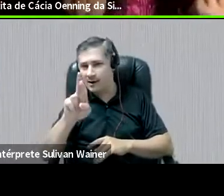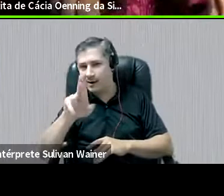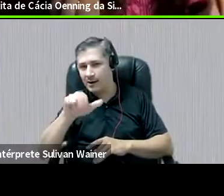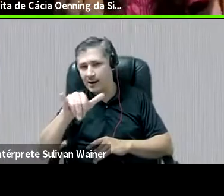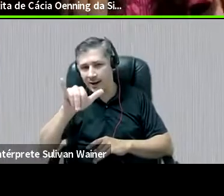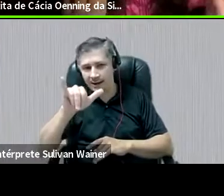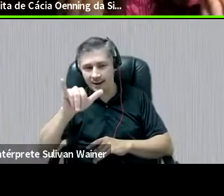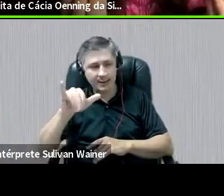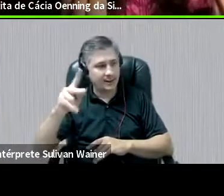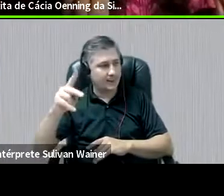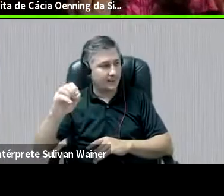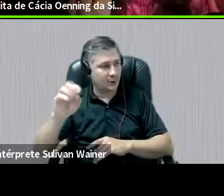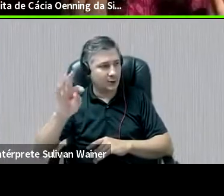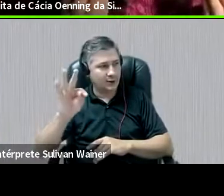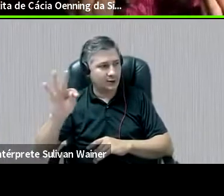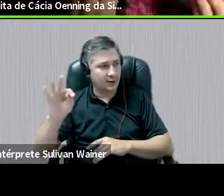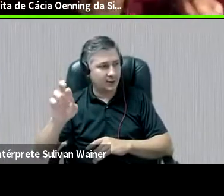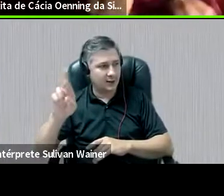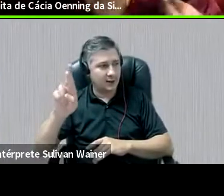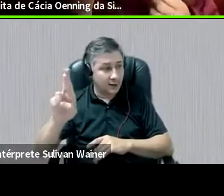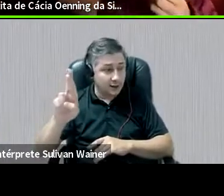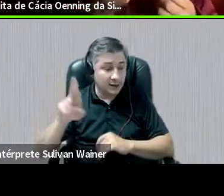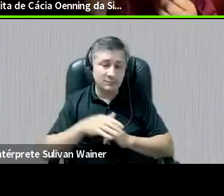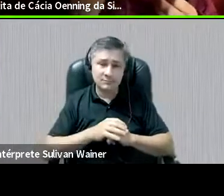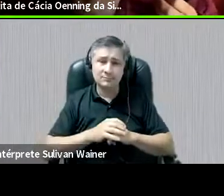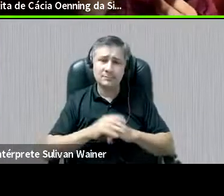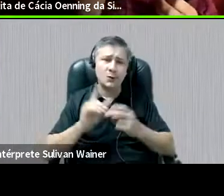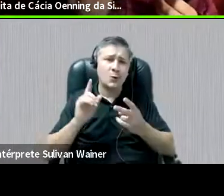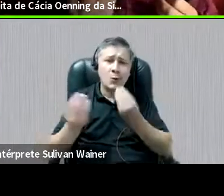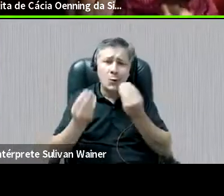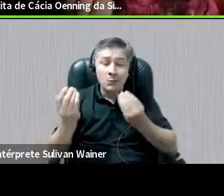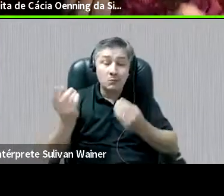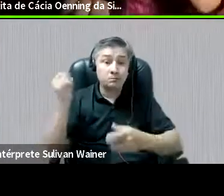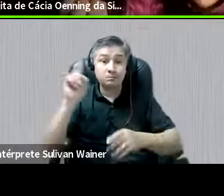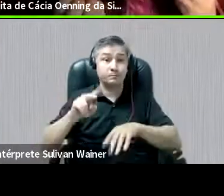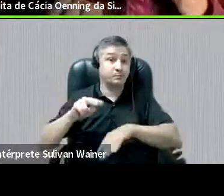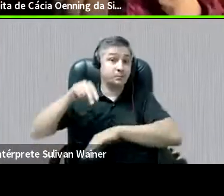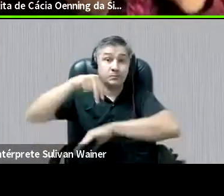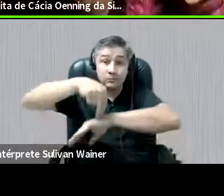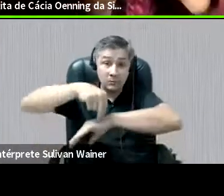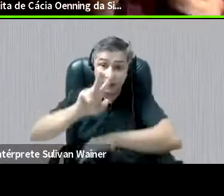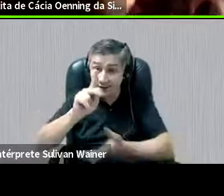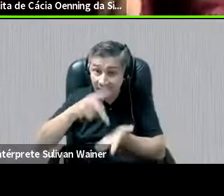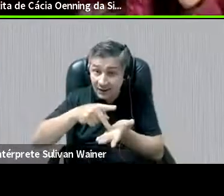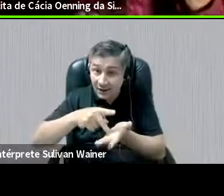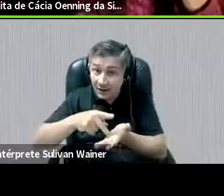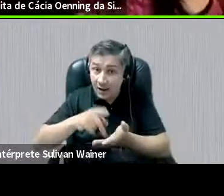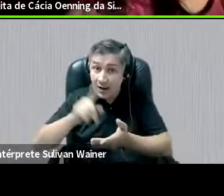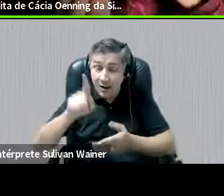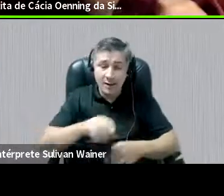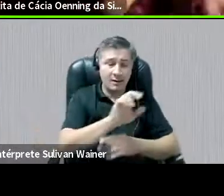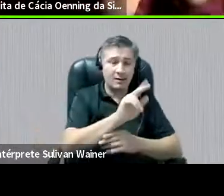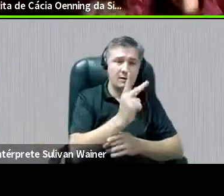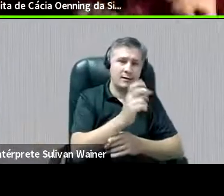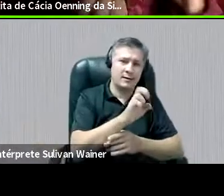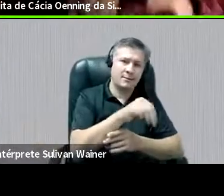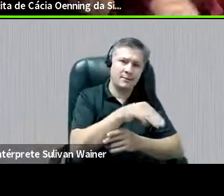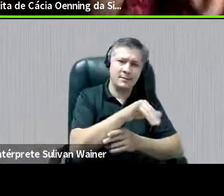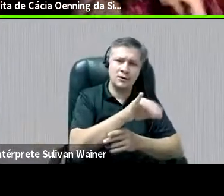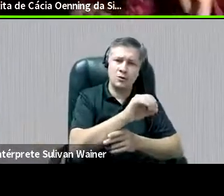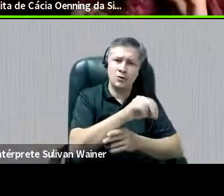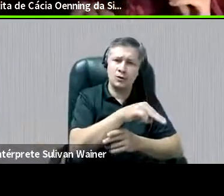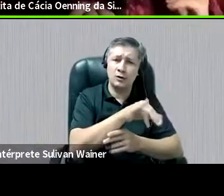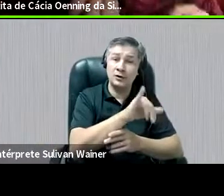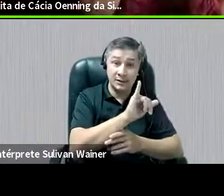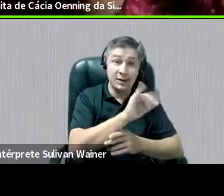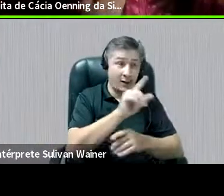E de como, de certo modo, o Harry Potter aparece como protagonista, mas na verdade é a Hermione que está fazendo a